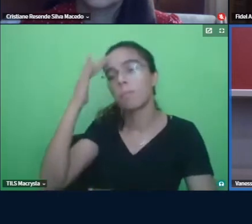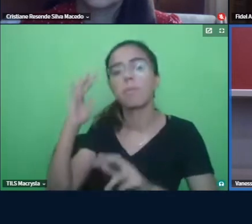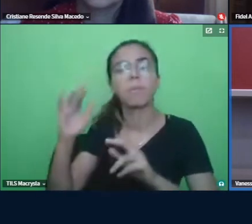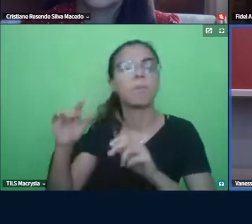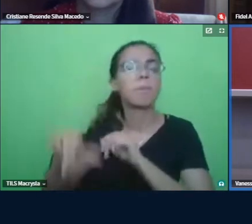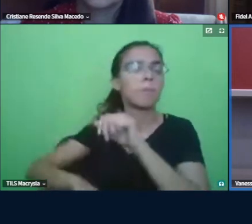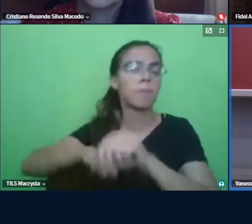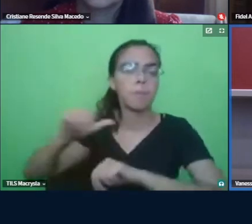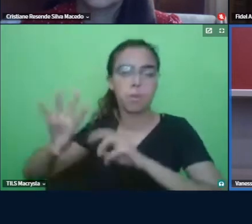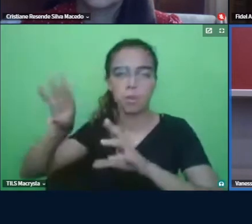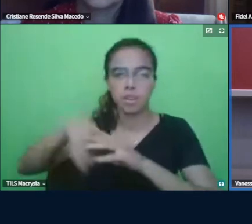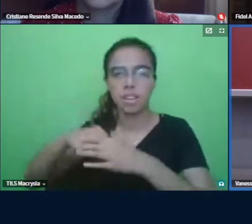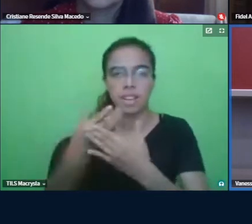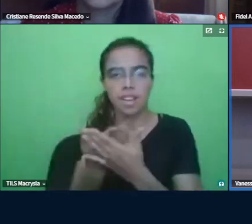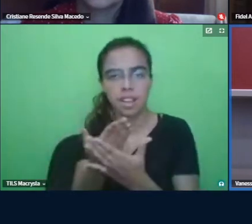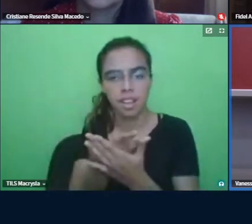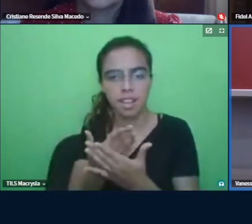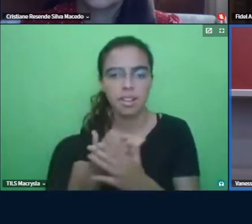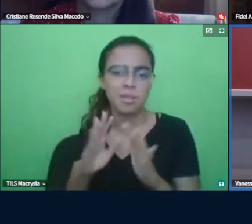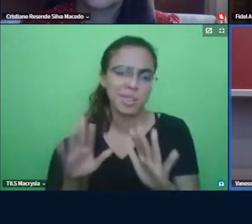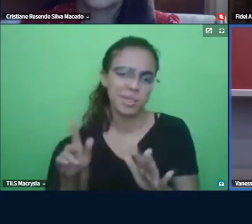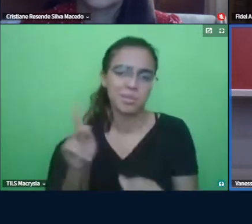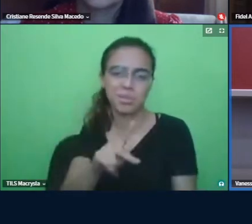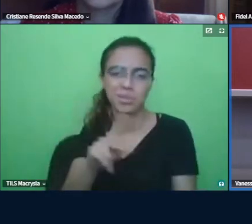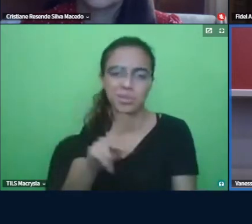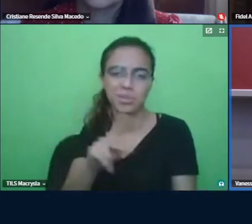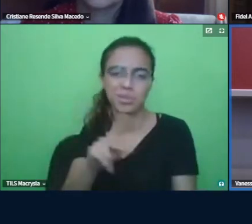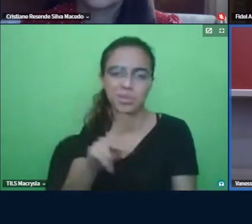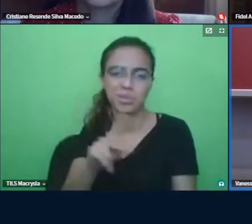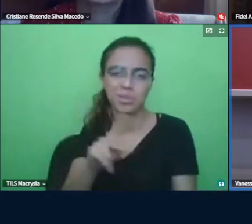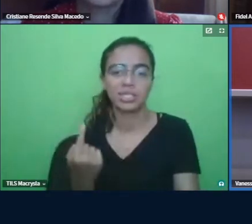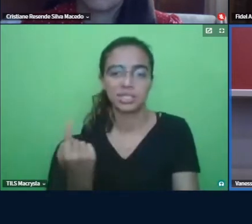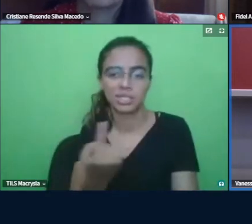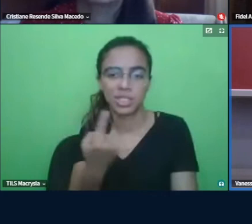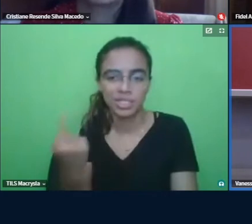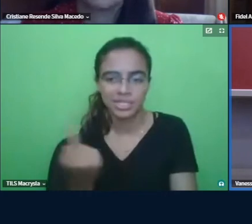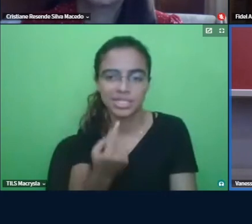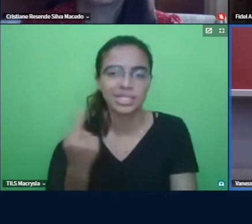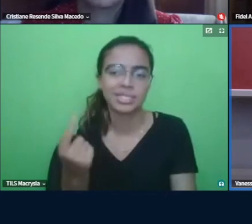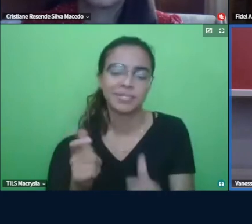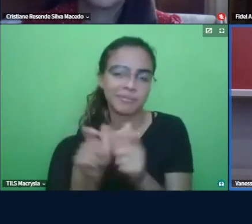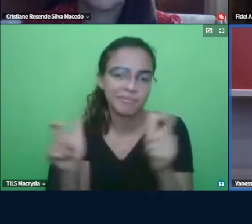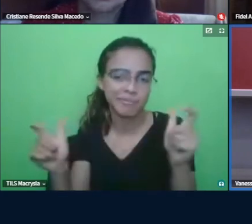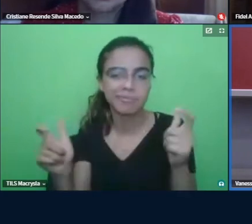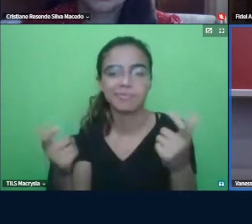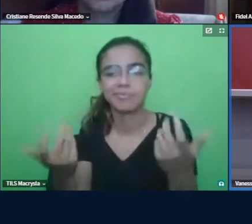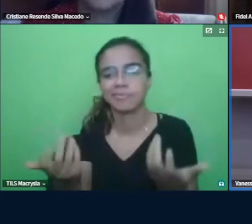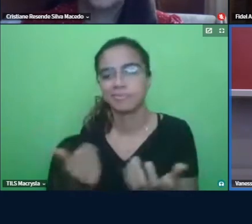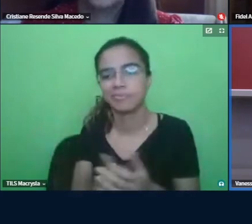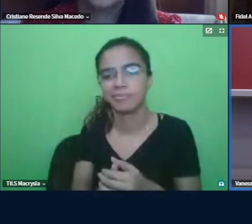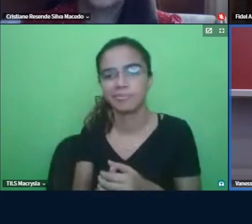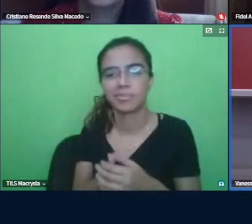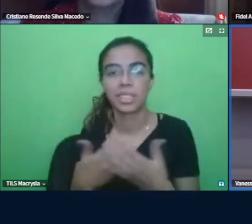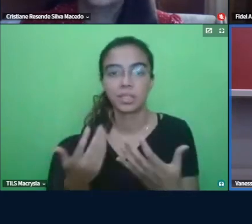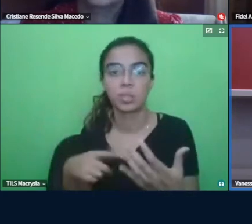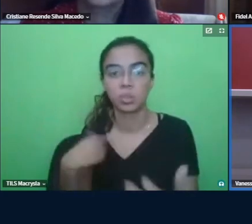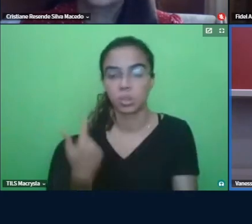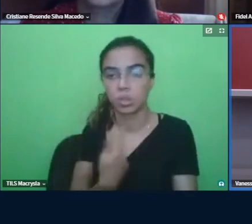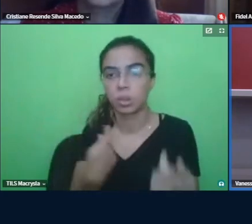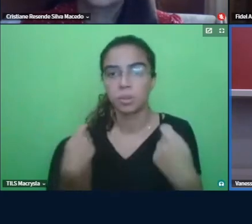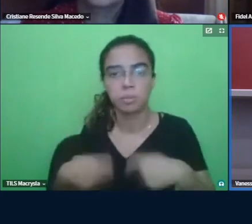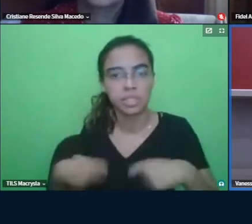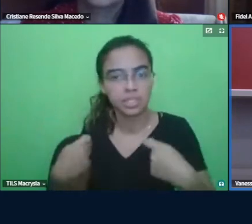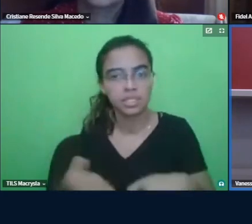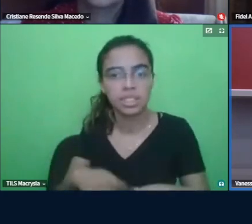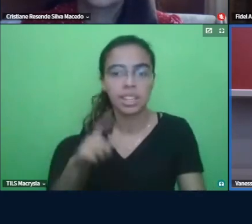professor é deixado sozinho muitas vezes acho que na grande maioria das situações e o que nós precisamos é lutar